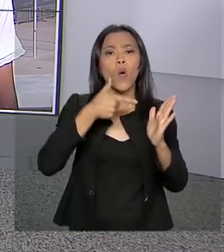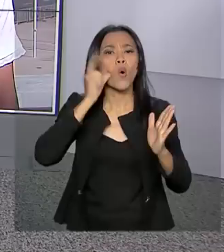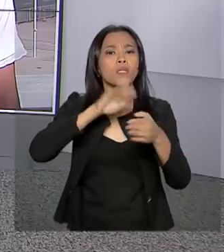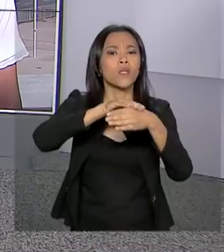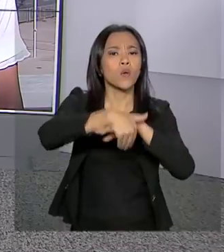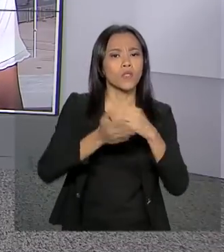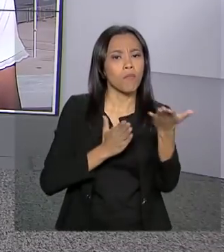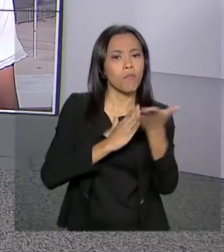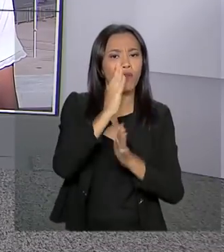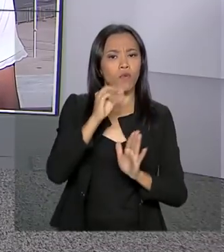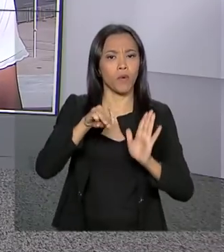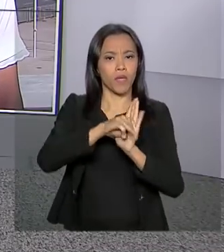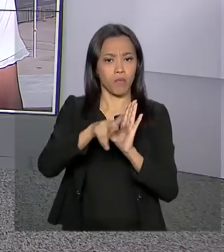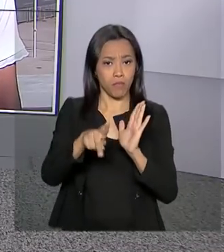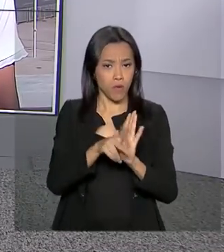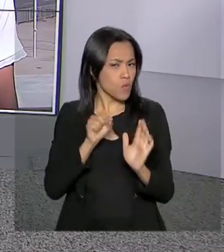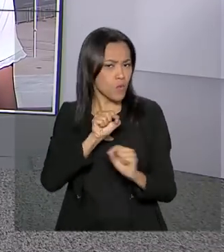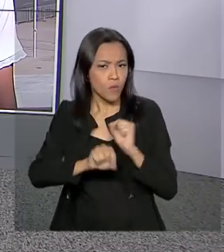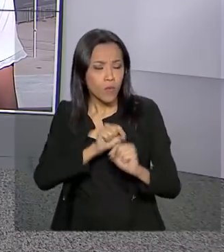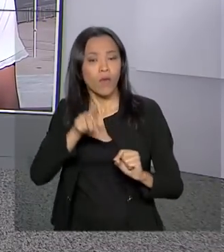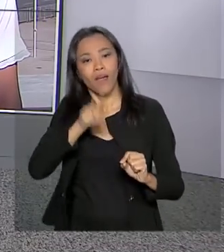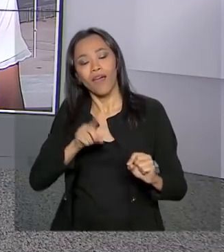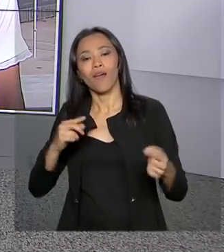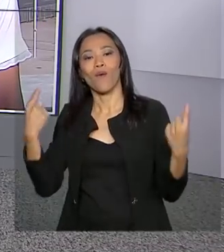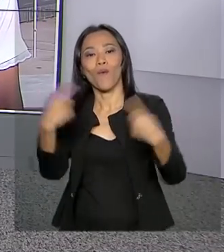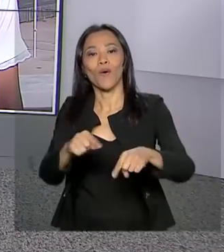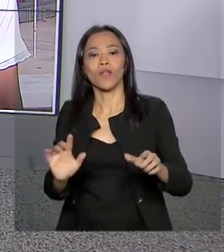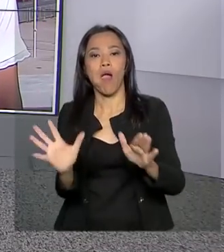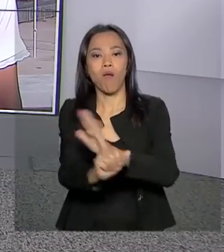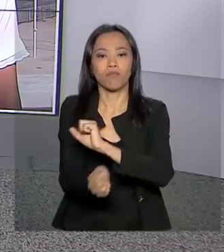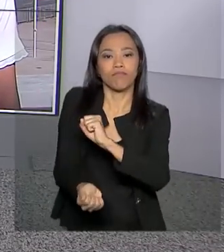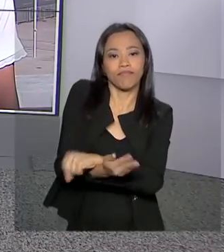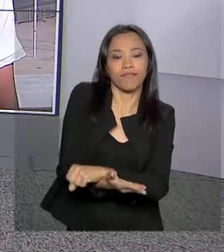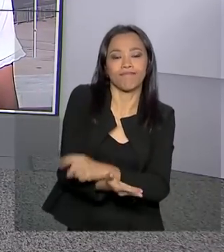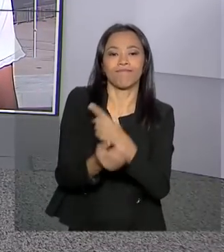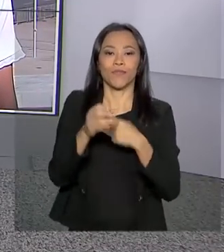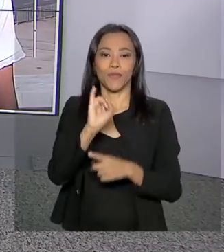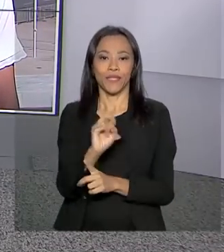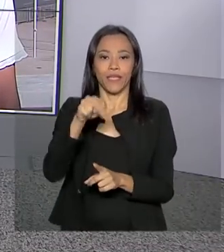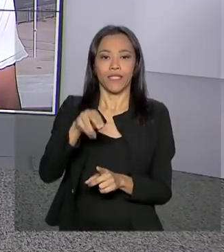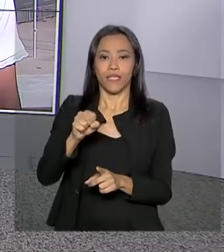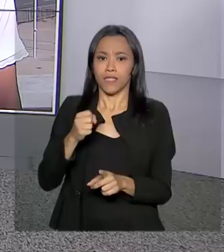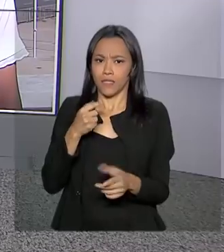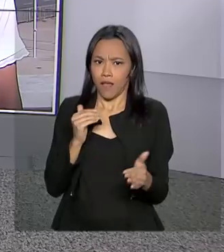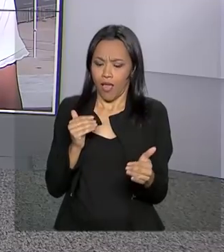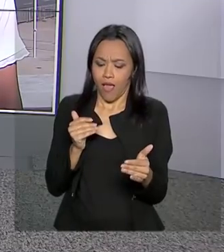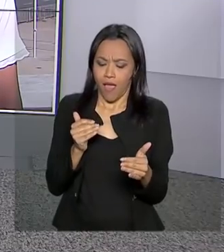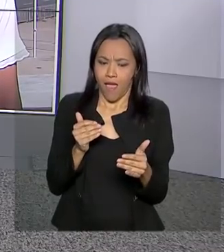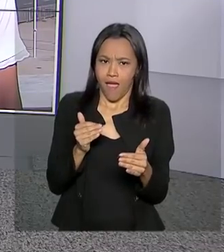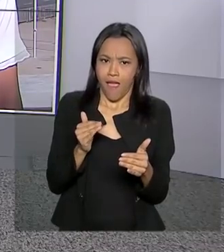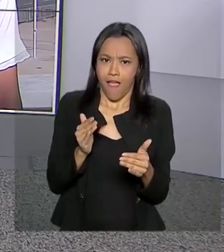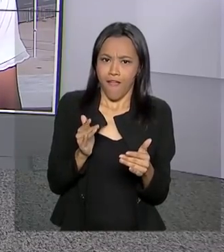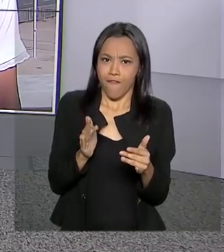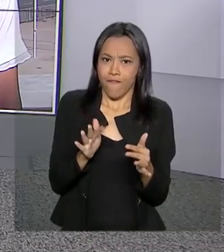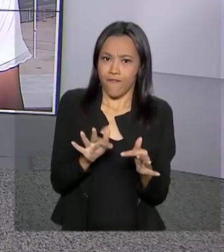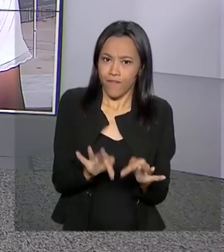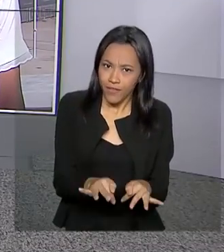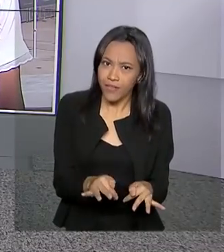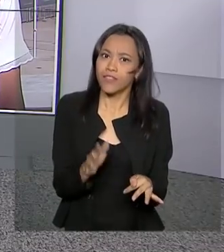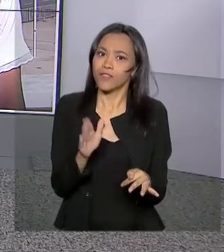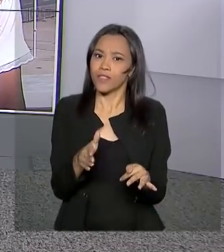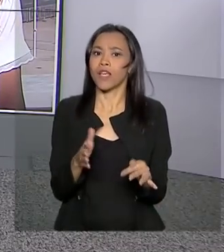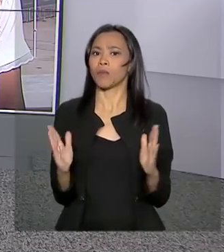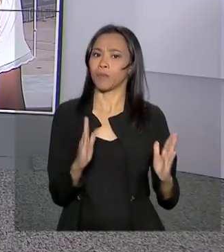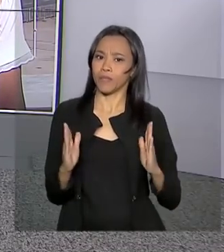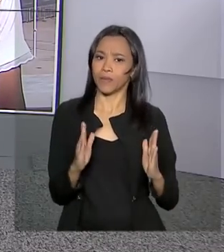à noite a medida provisória que combate fraudes na Previdência, faltando poucas horas para o fim do prazo. A repórter Selma Dias tem os detalhes